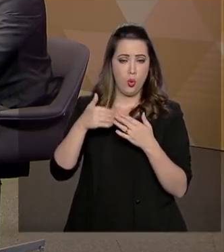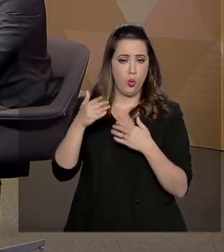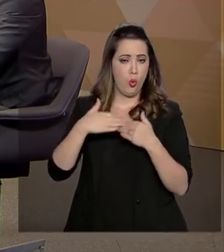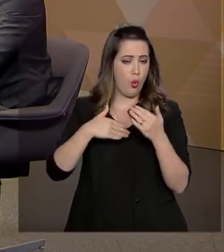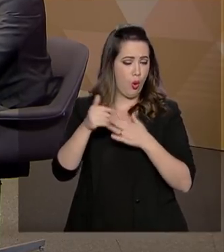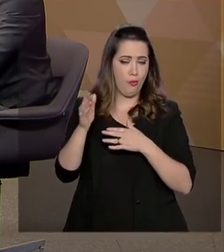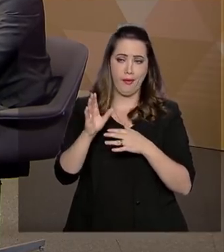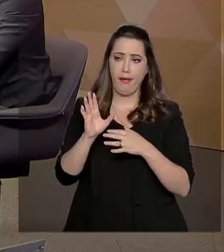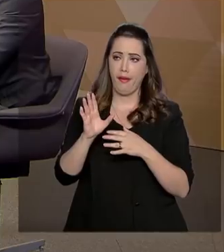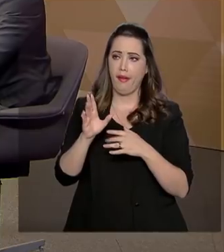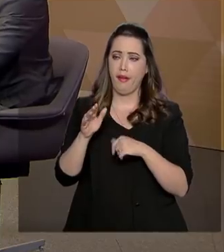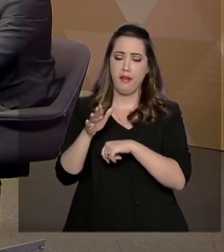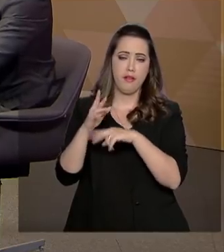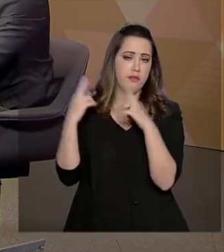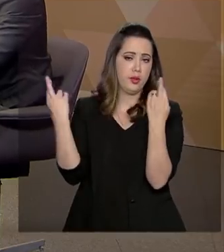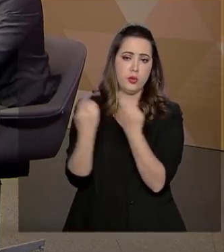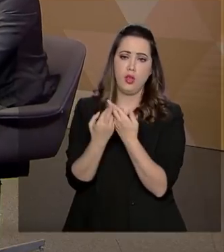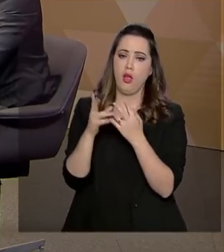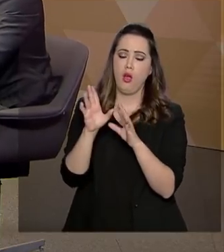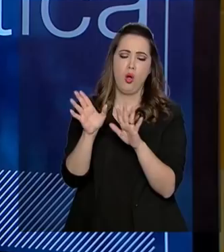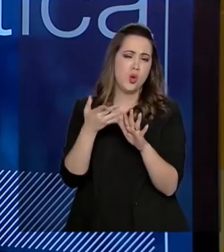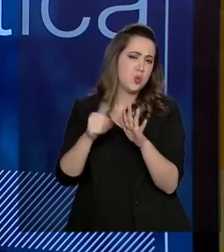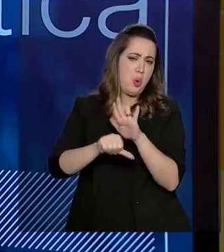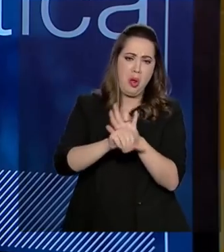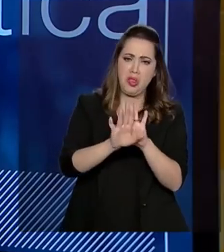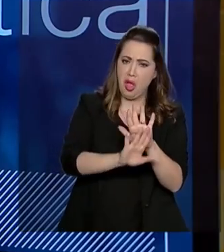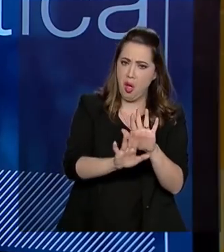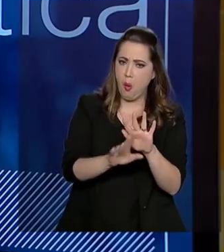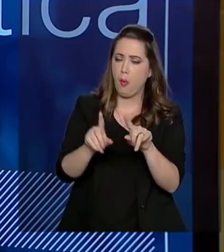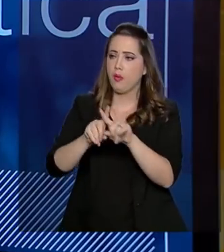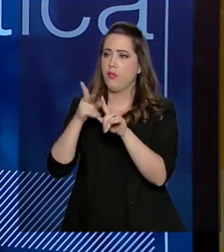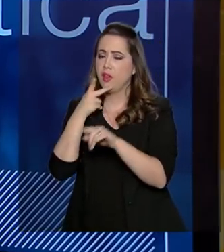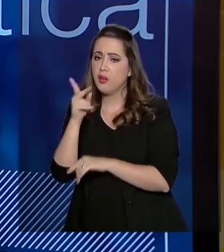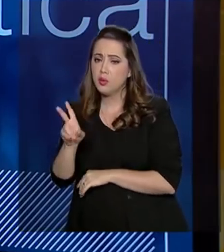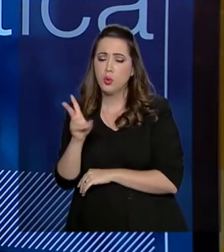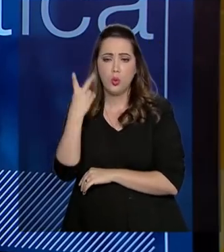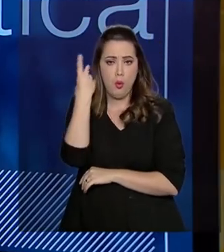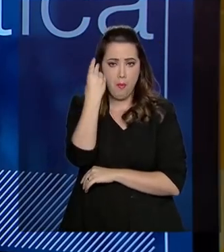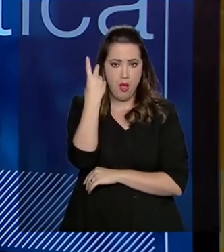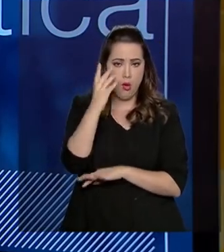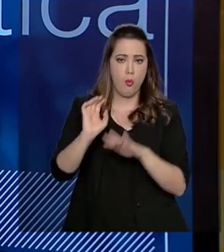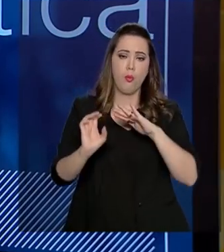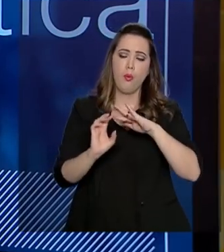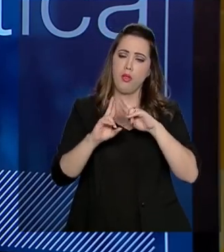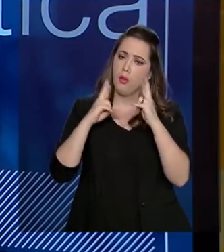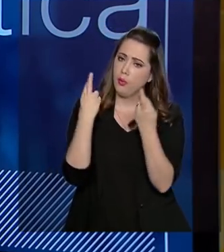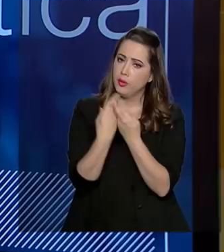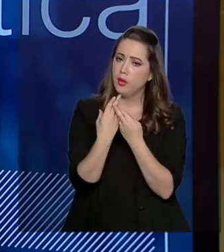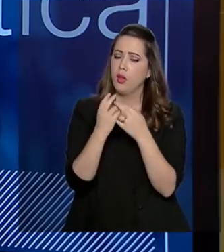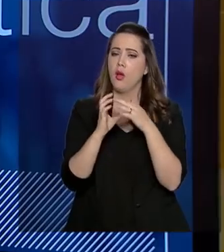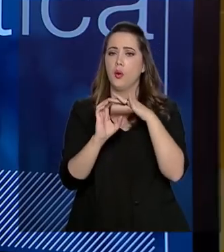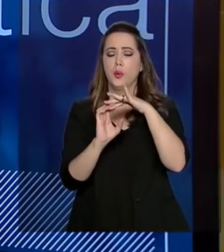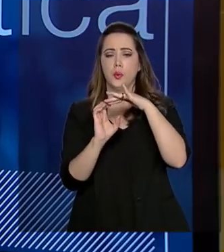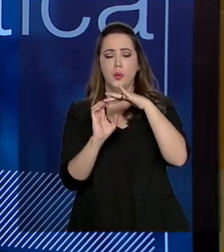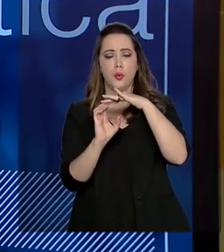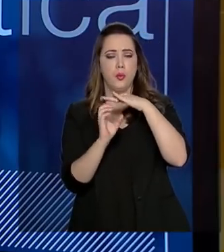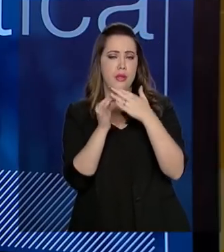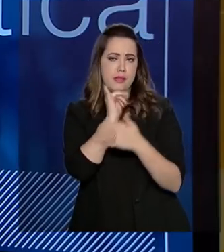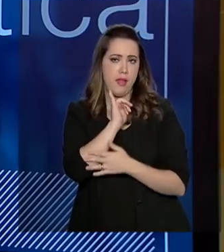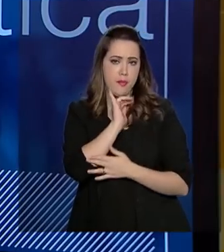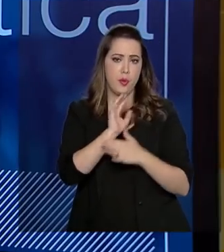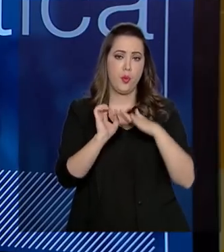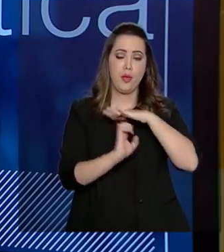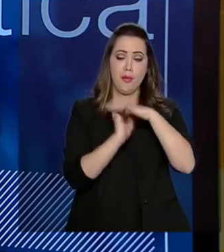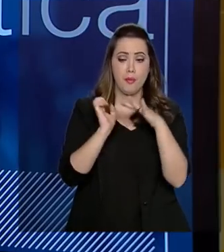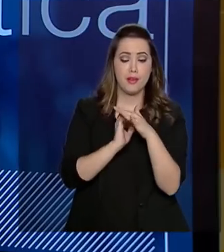segmento empresarial, por exemplo. Empresarial, de um setor inteiro ou de uma empresa, a gente tem que ter uma qualidade da informação